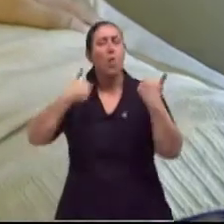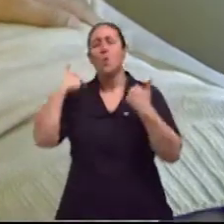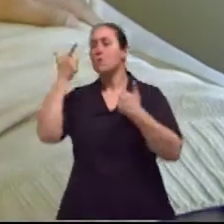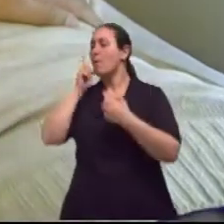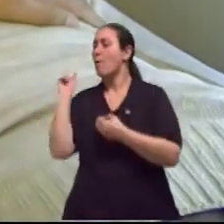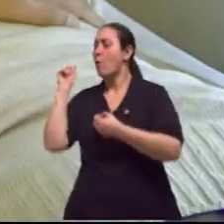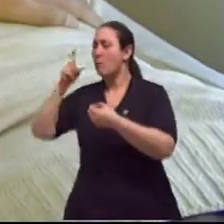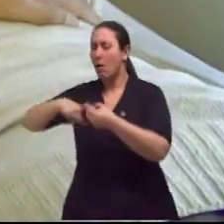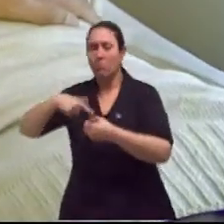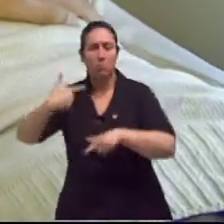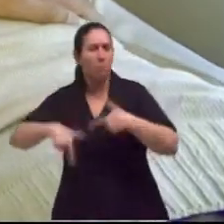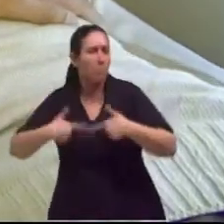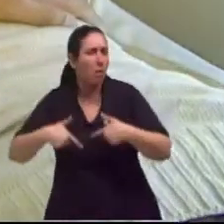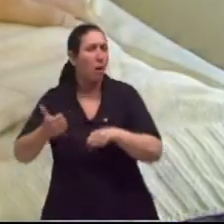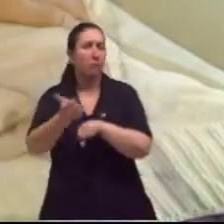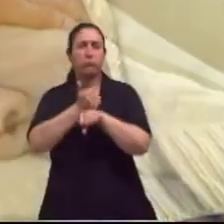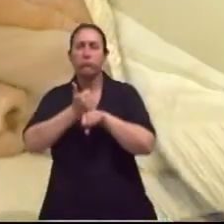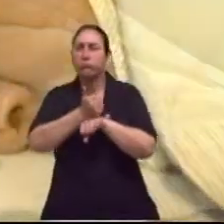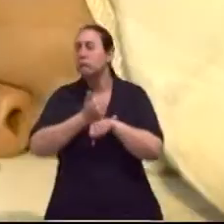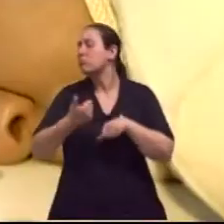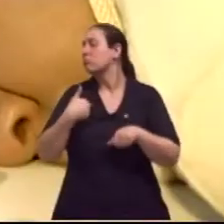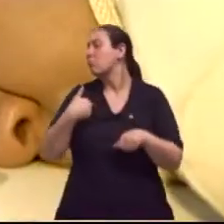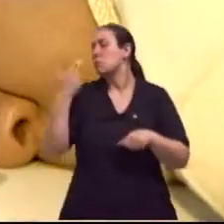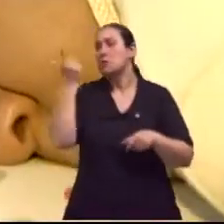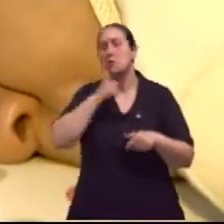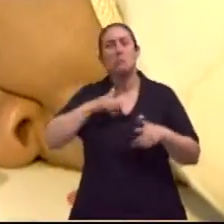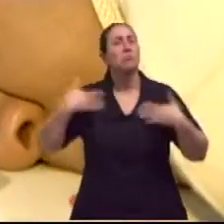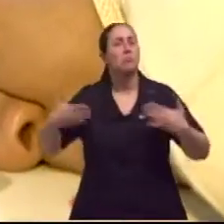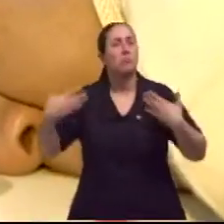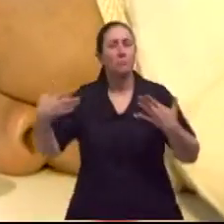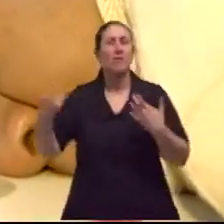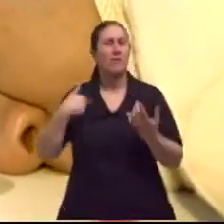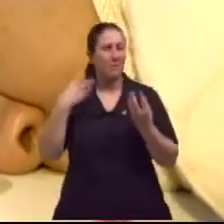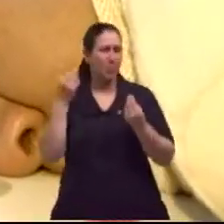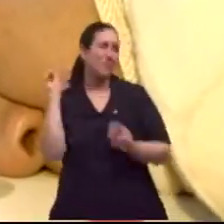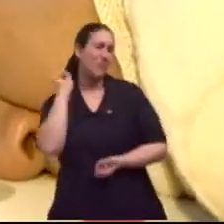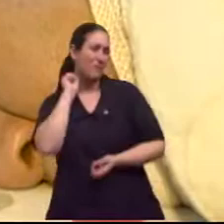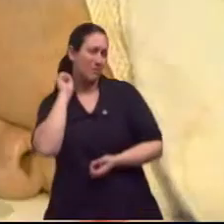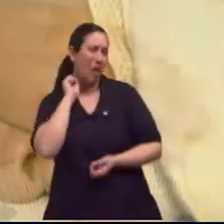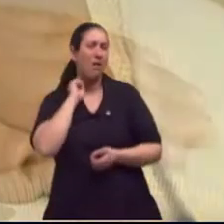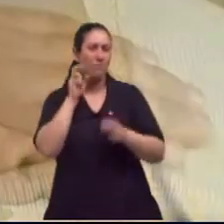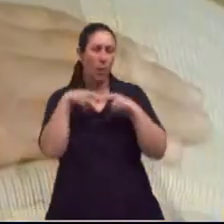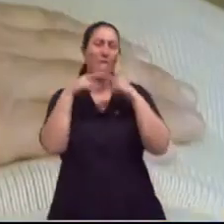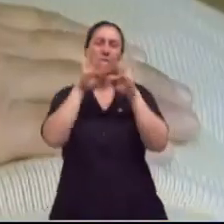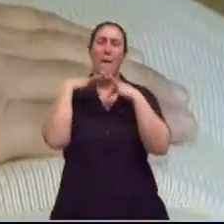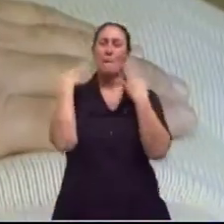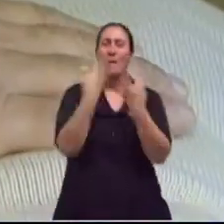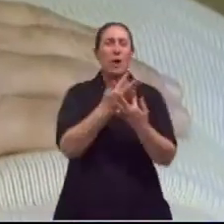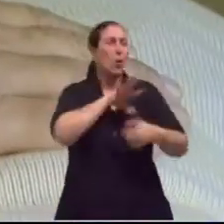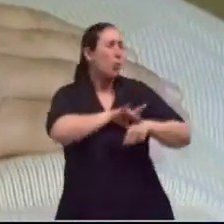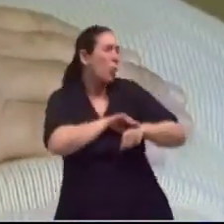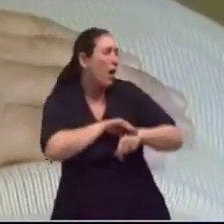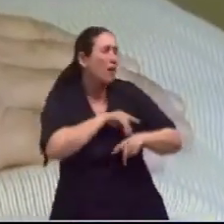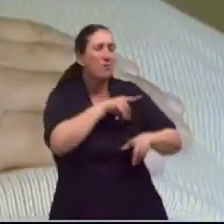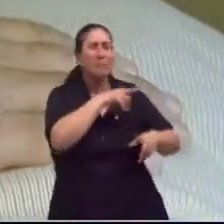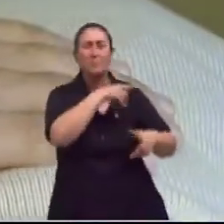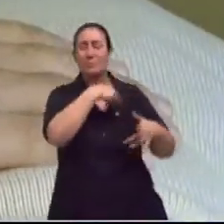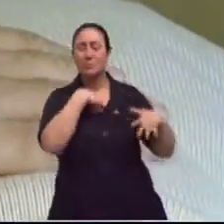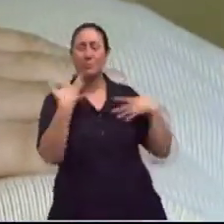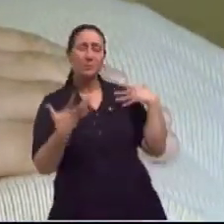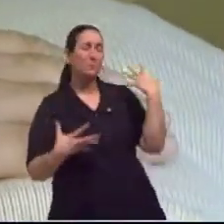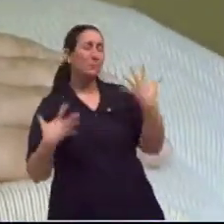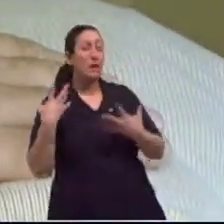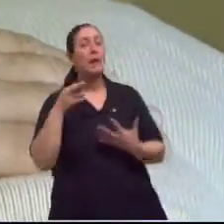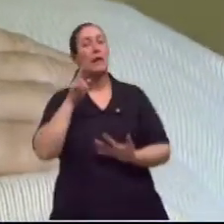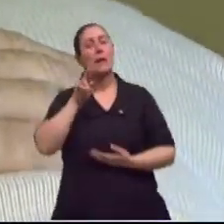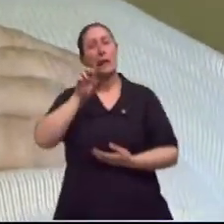profissional, retomar as minhas coisas, também eu passei por um estresse grande, doença na família, sabe, então, isso tudo, o